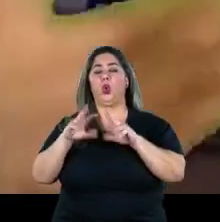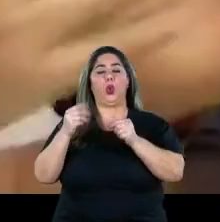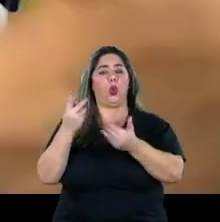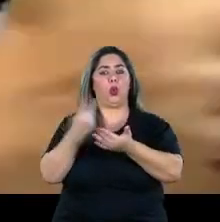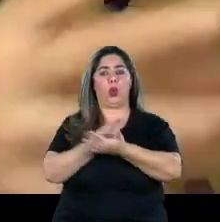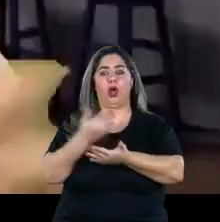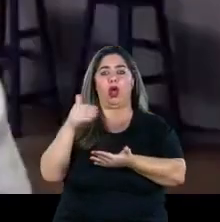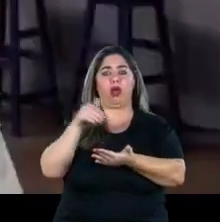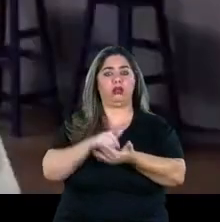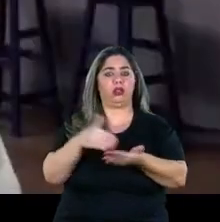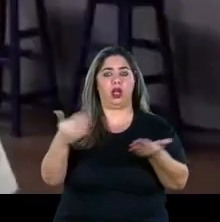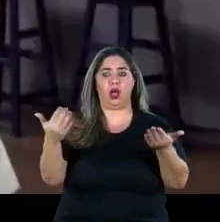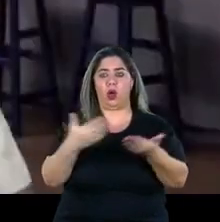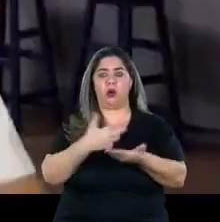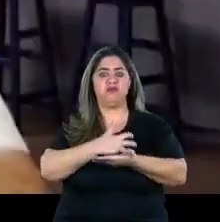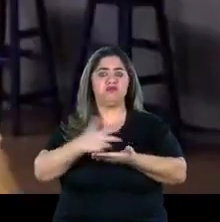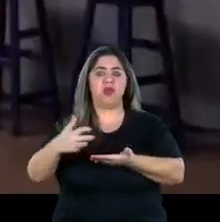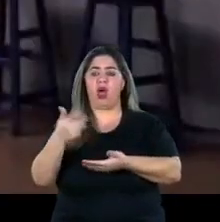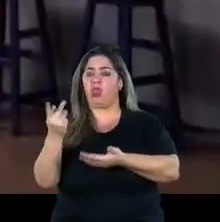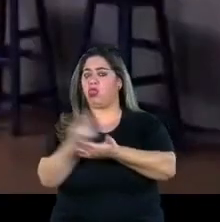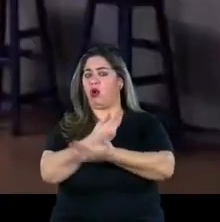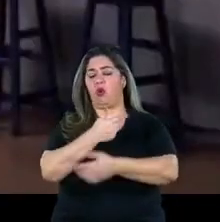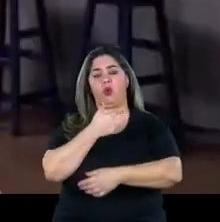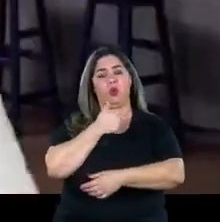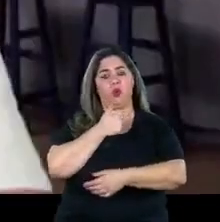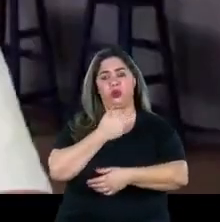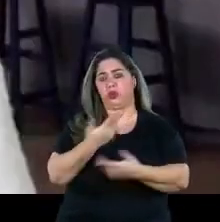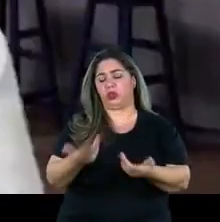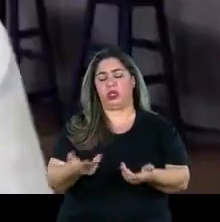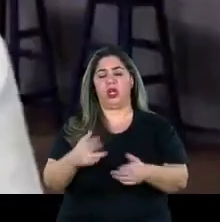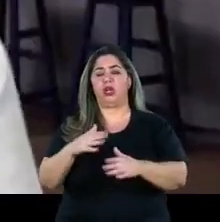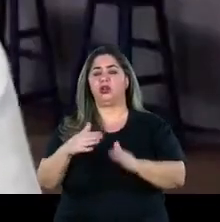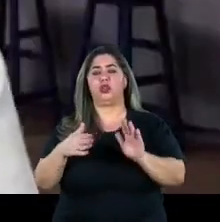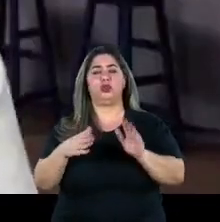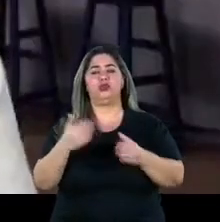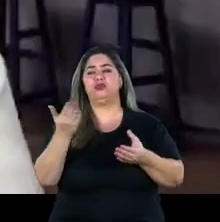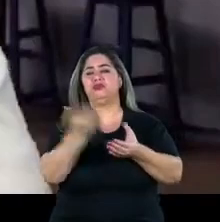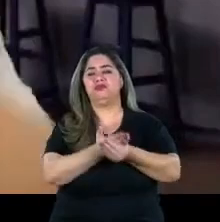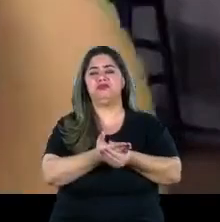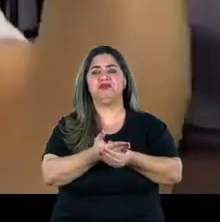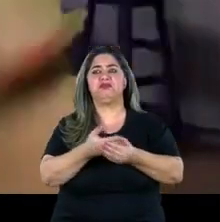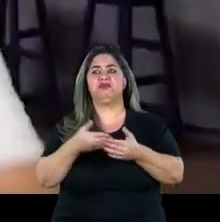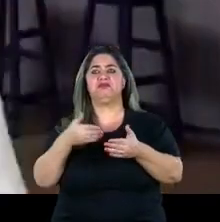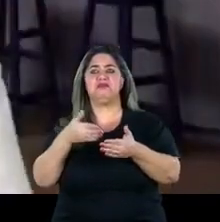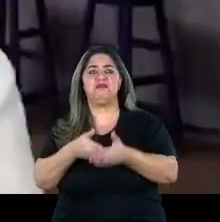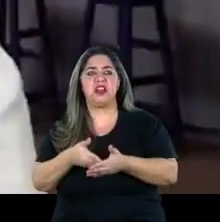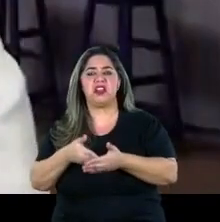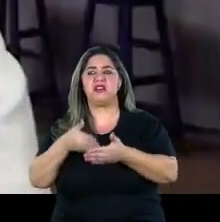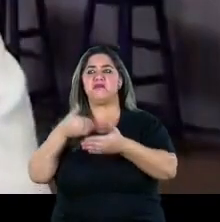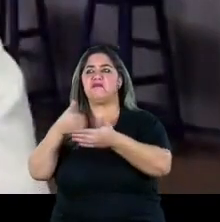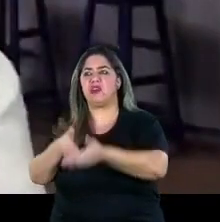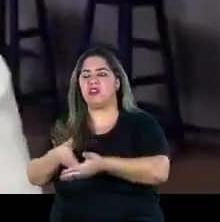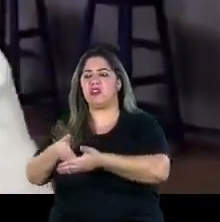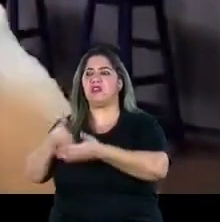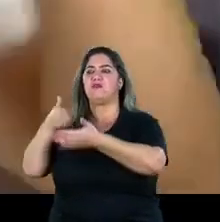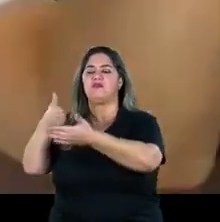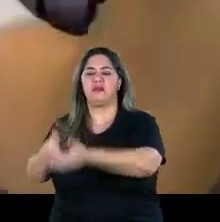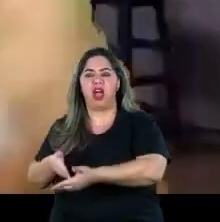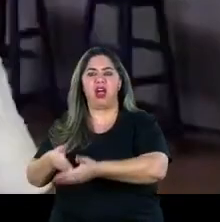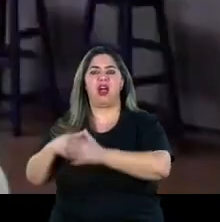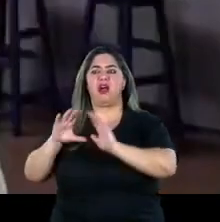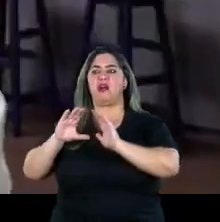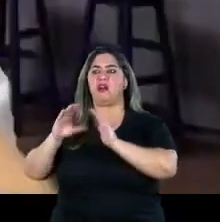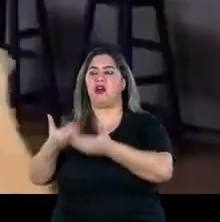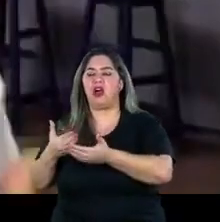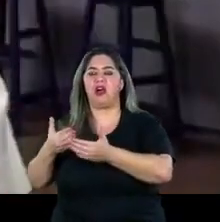agora até agora não teve um impeachment acontecendo você vê que os processos todos são embarreirados ou na PGR ou no Congresso